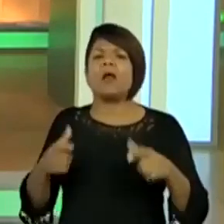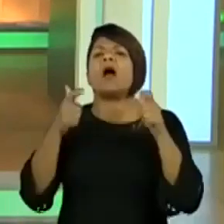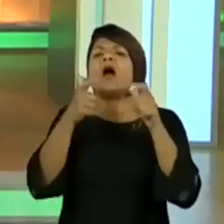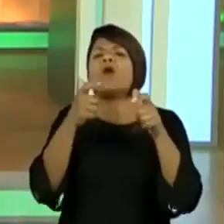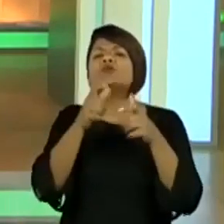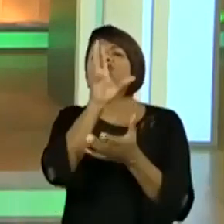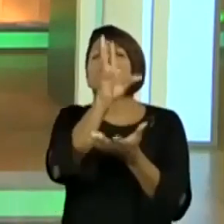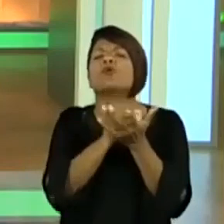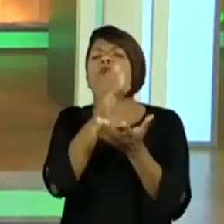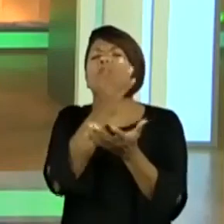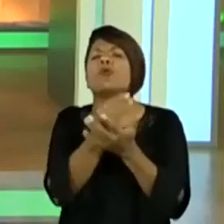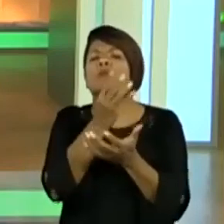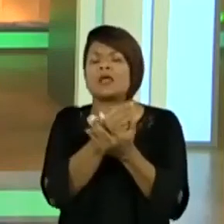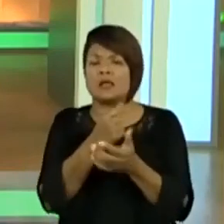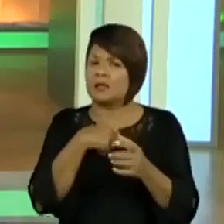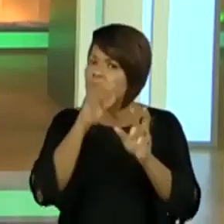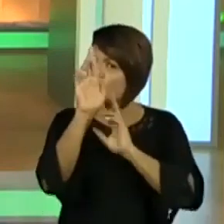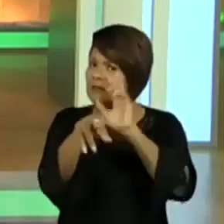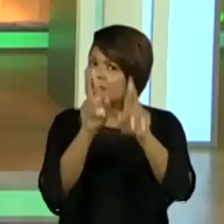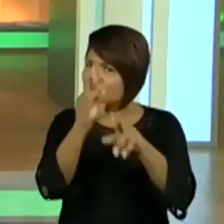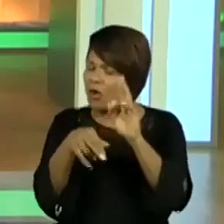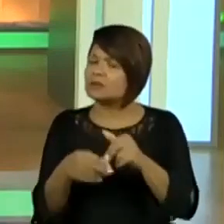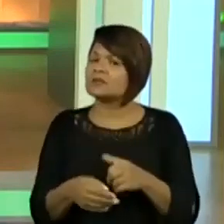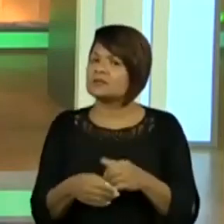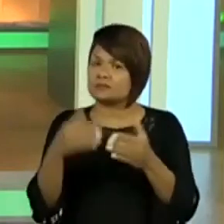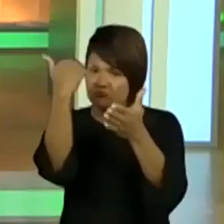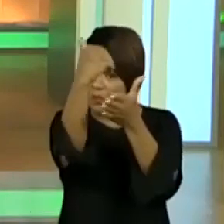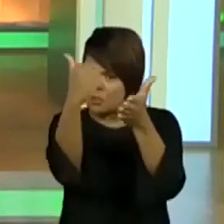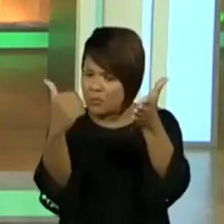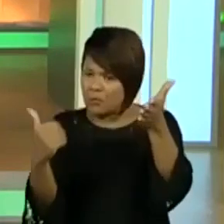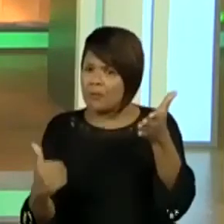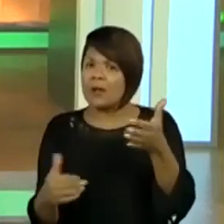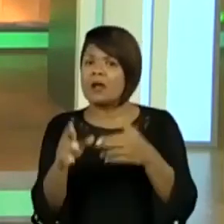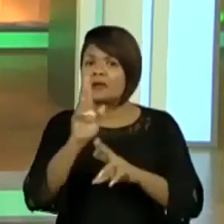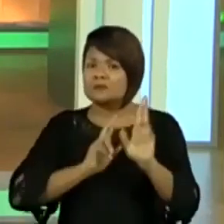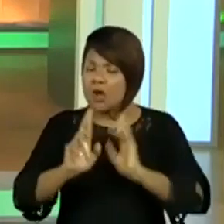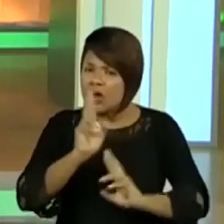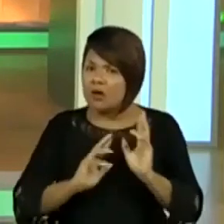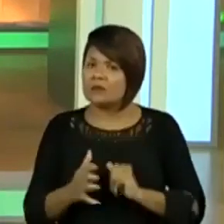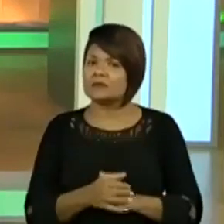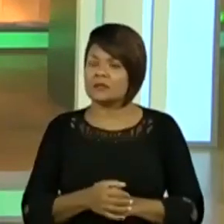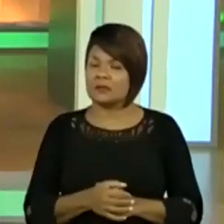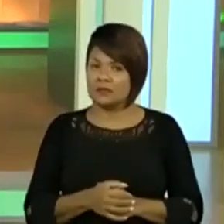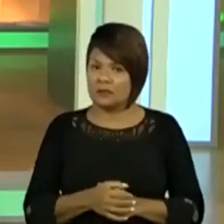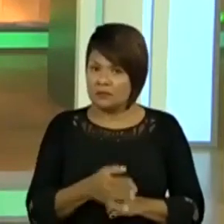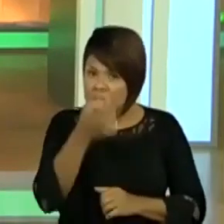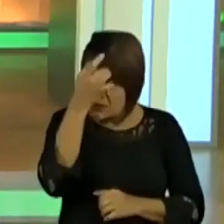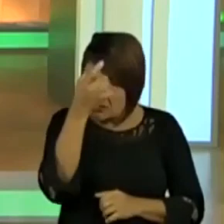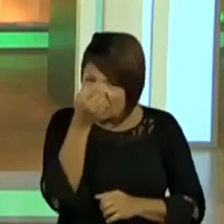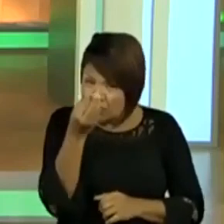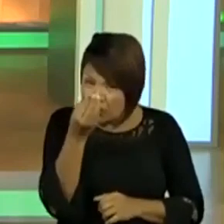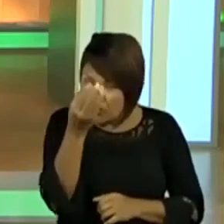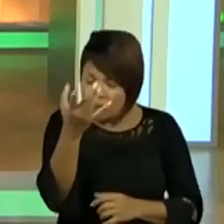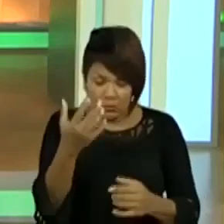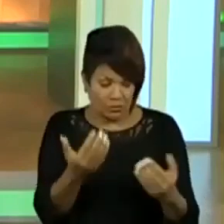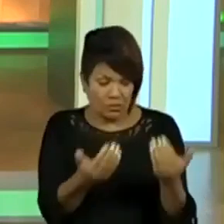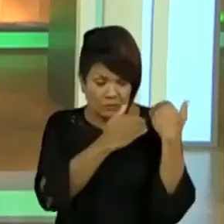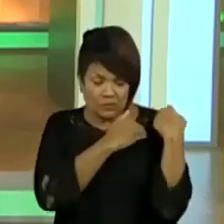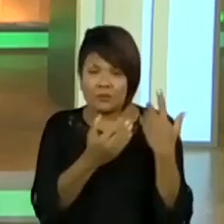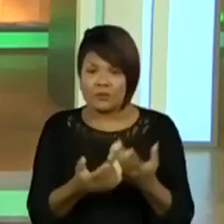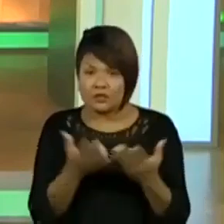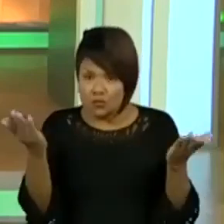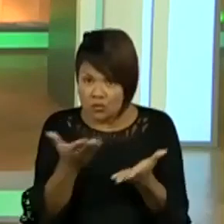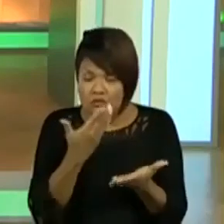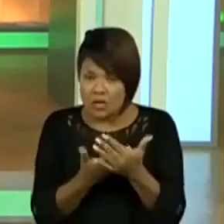verdade? Das respostas que vocês me enviaram. Sim. Vocês têm noção da responsabilidade de vocês na construção da aula de hoje?